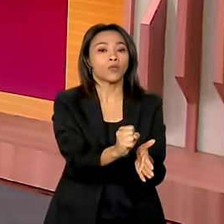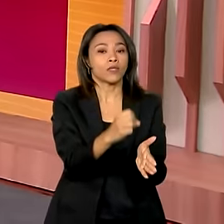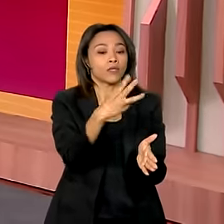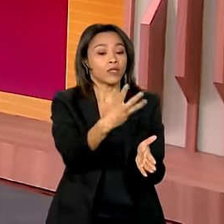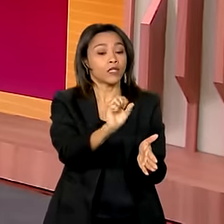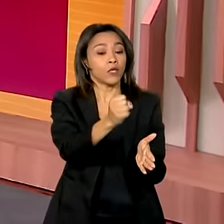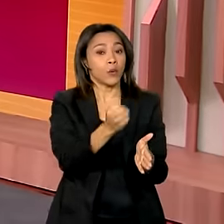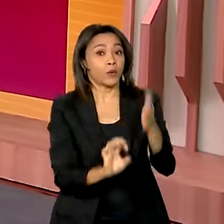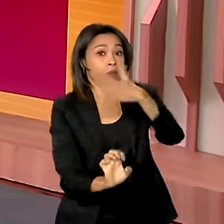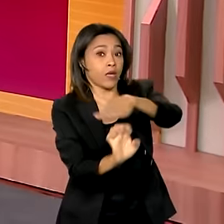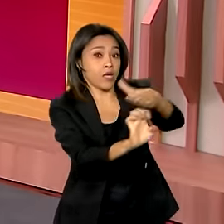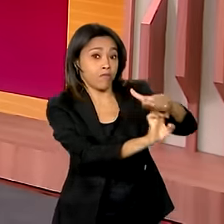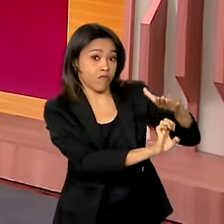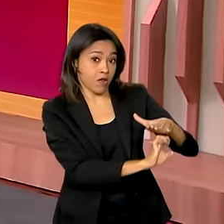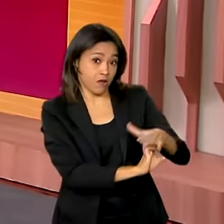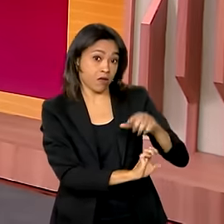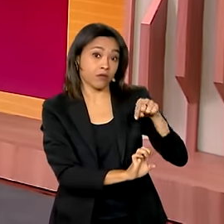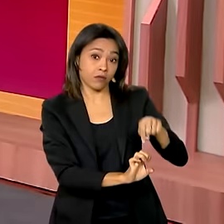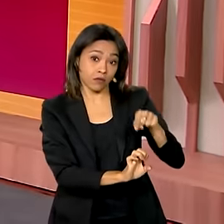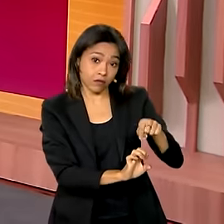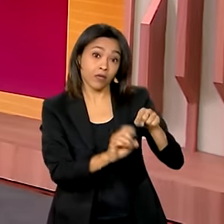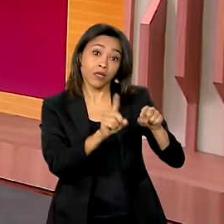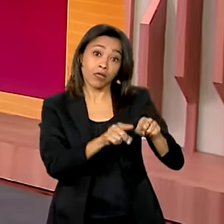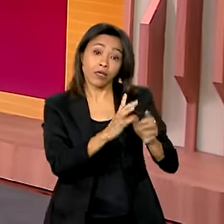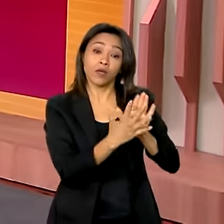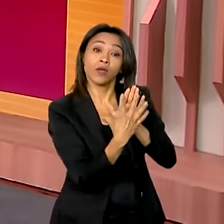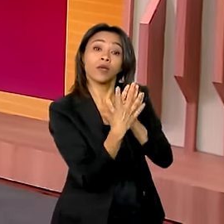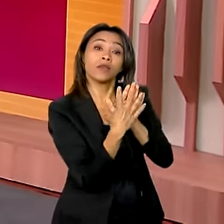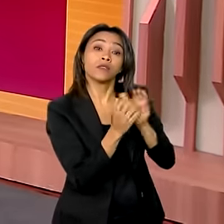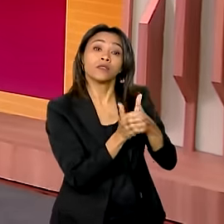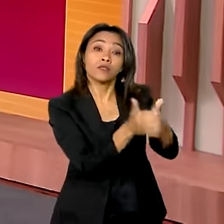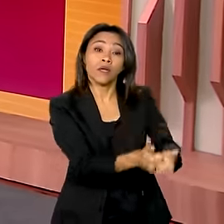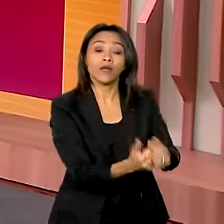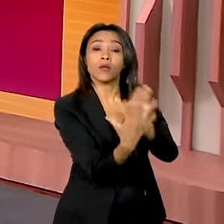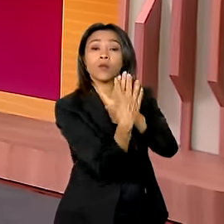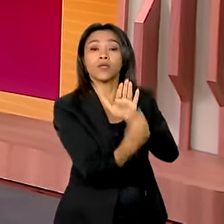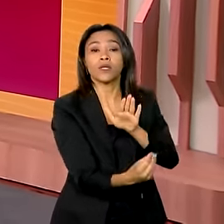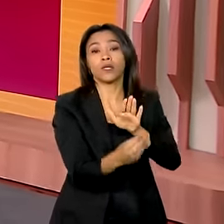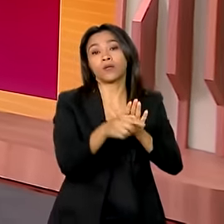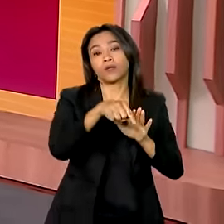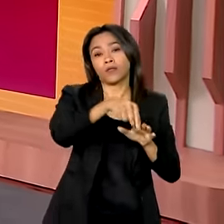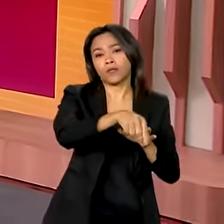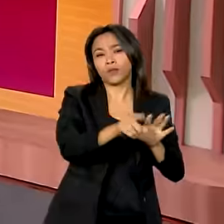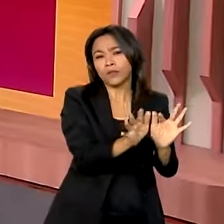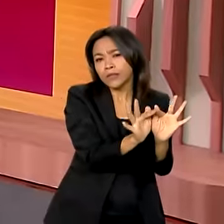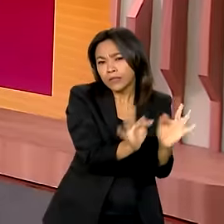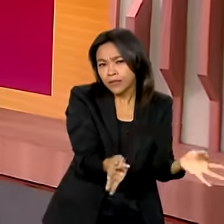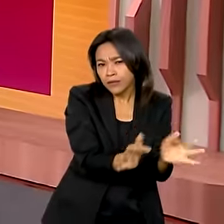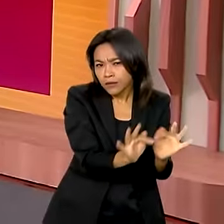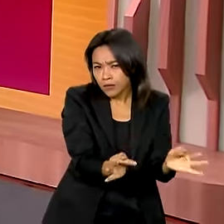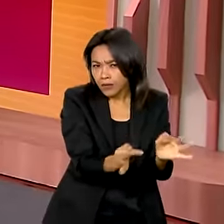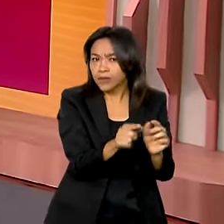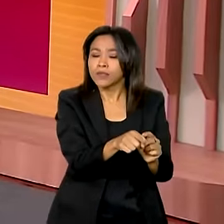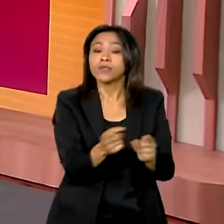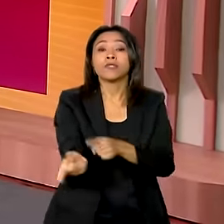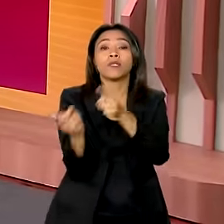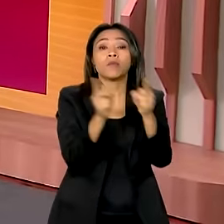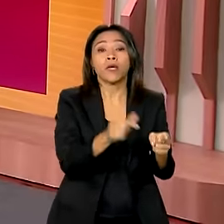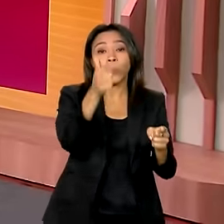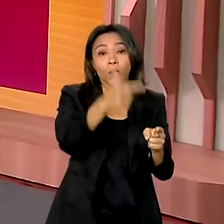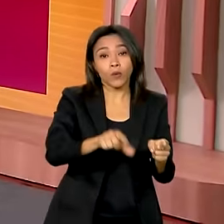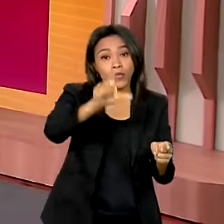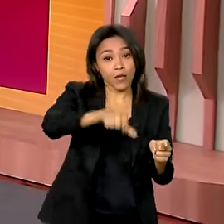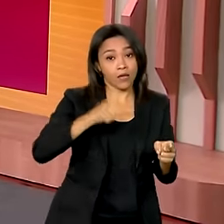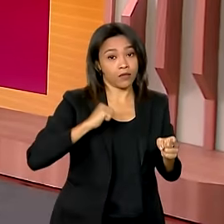empresas que são optantes do Simples Nacional. Na proteção social, o destaque é o programa Bolsa Família,